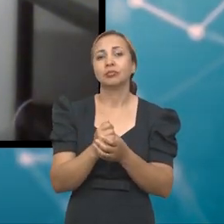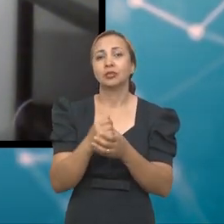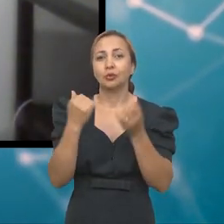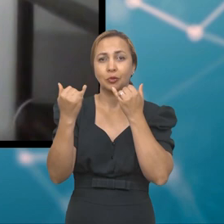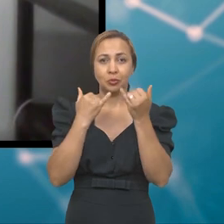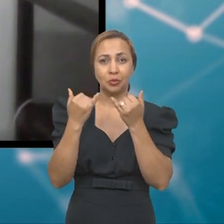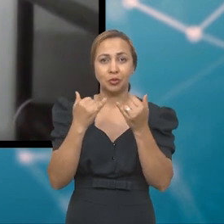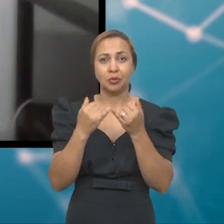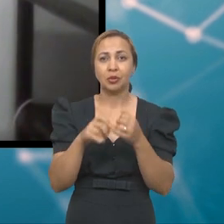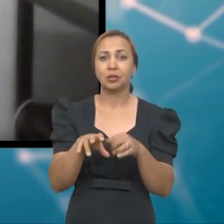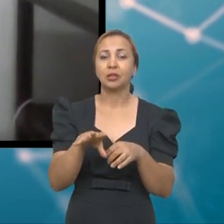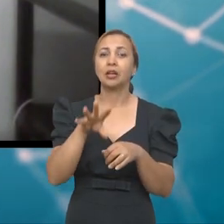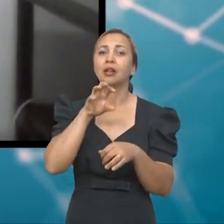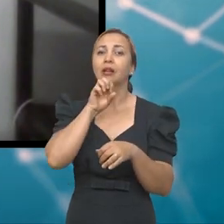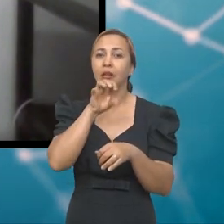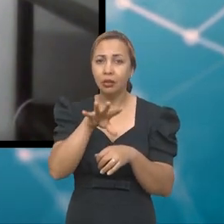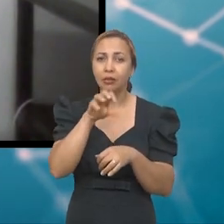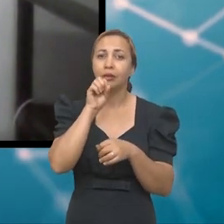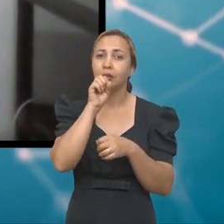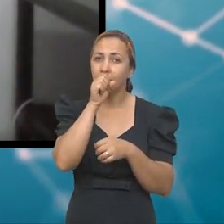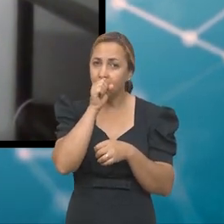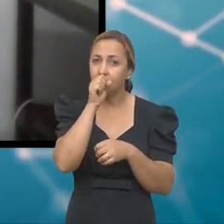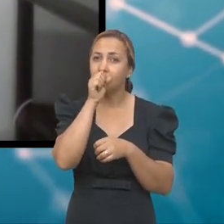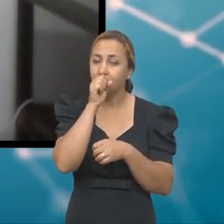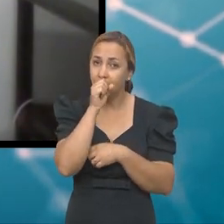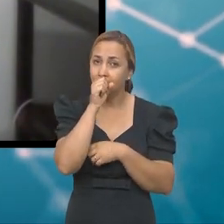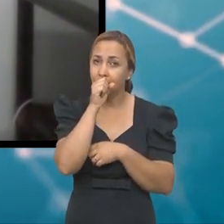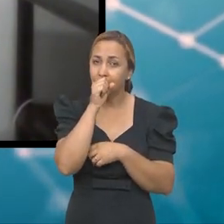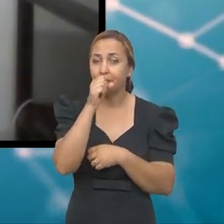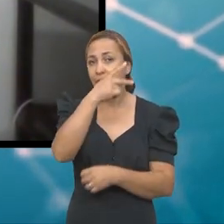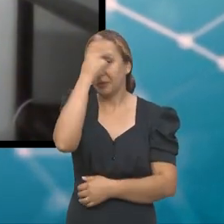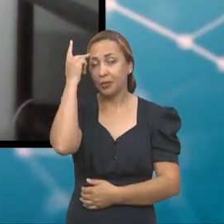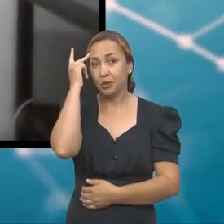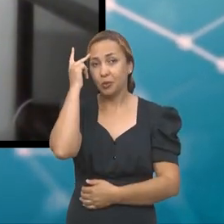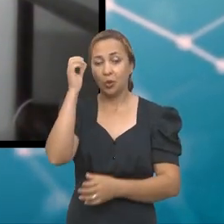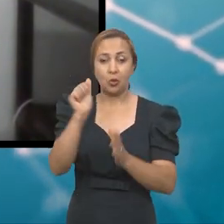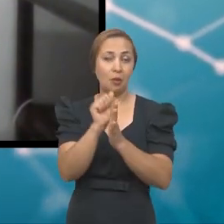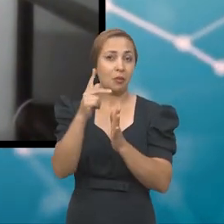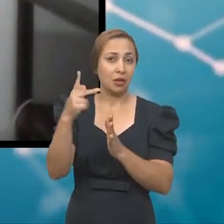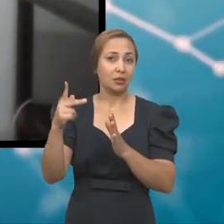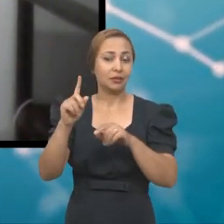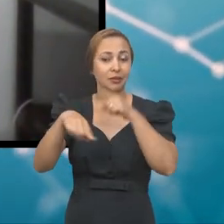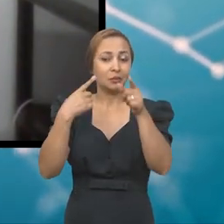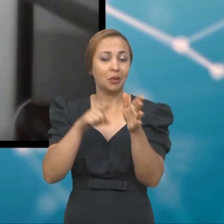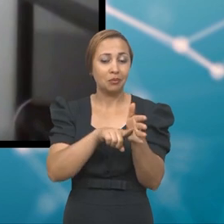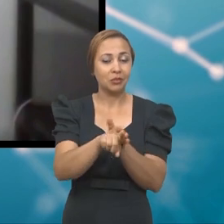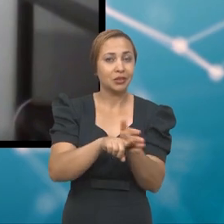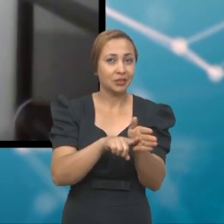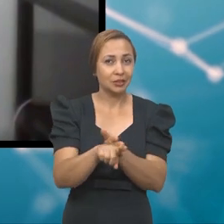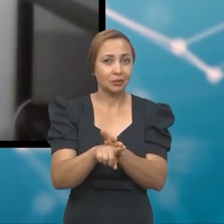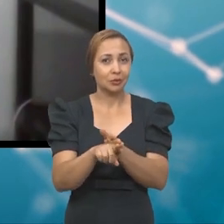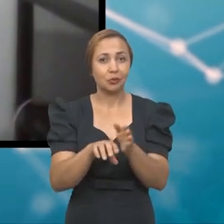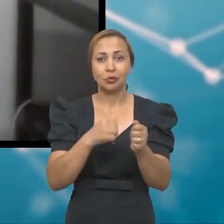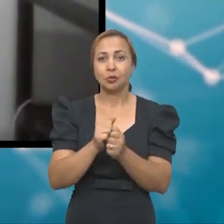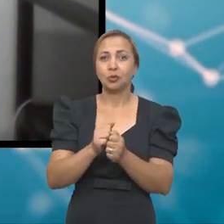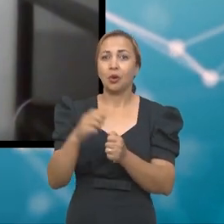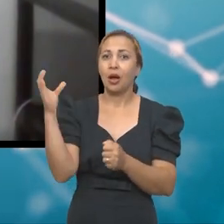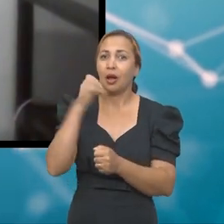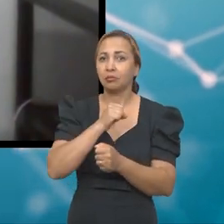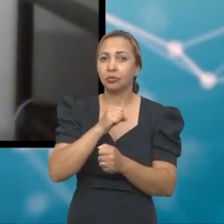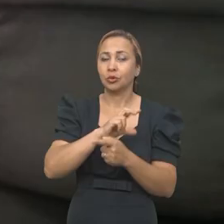da tosse dos usuários do aplicativo, mas acabamos partindo para uma análise do